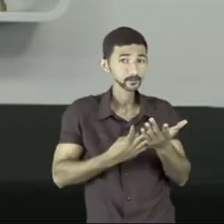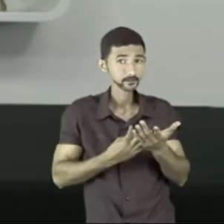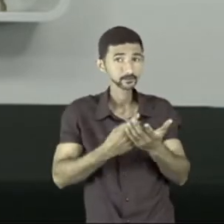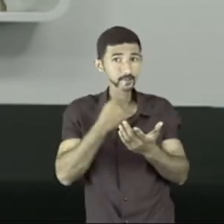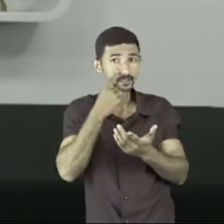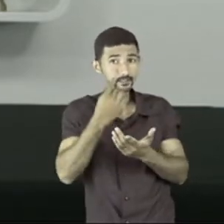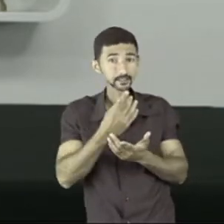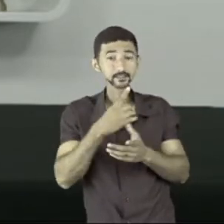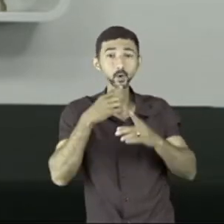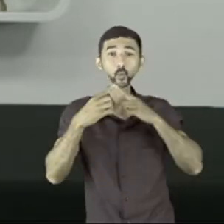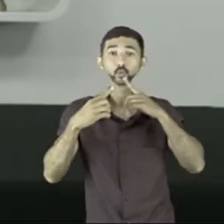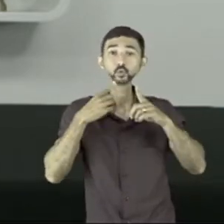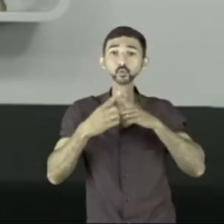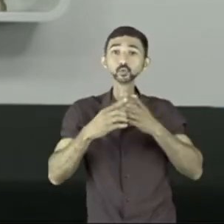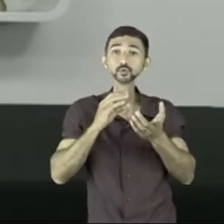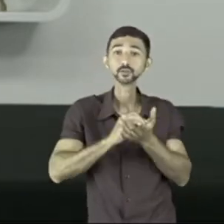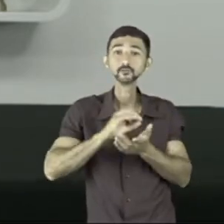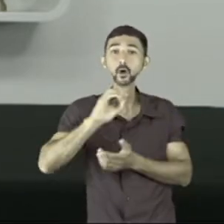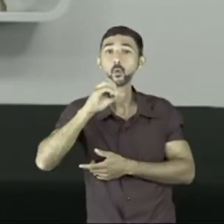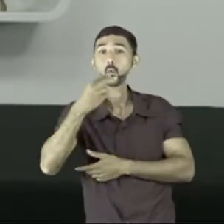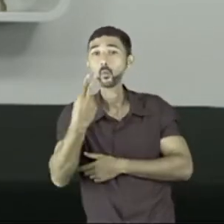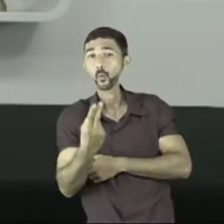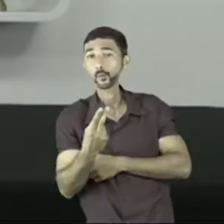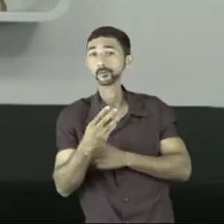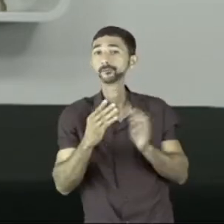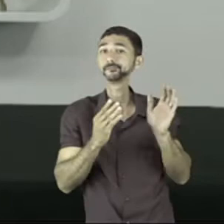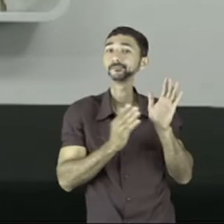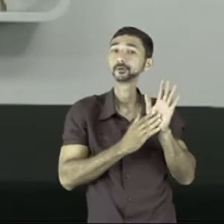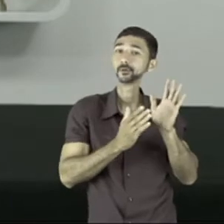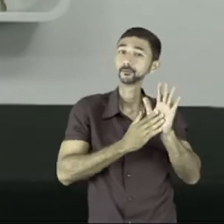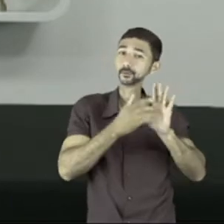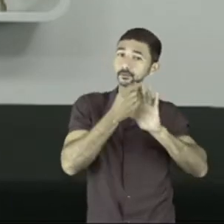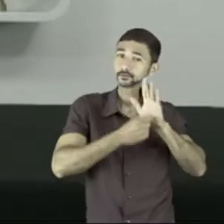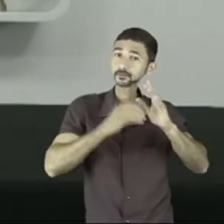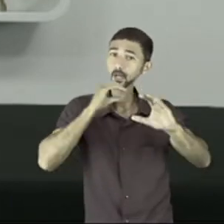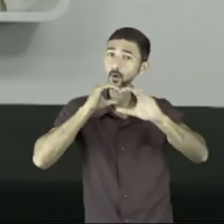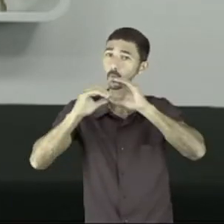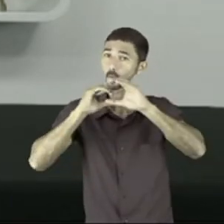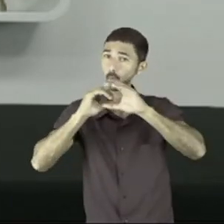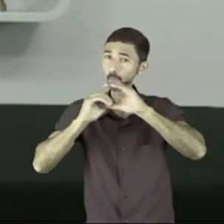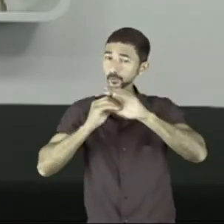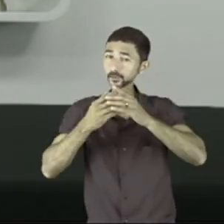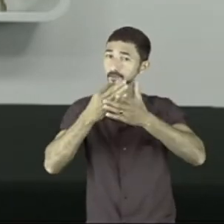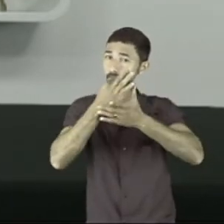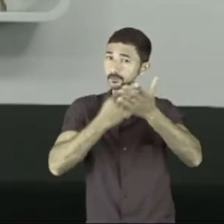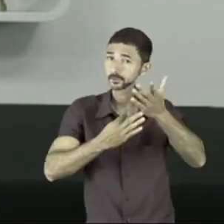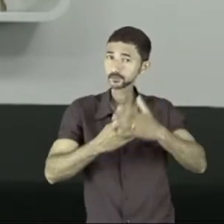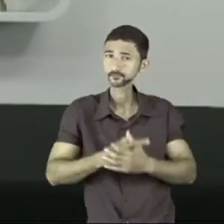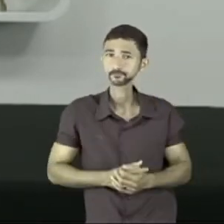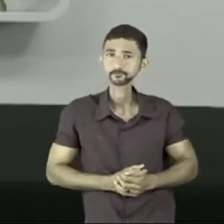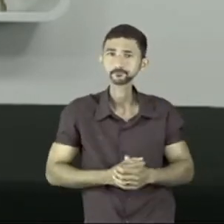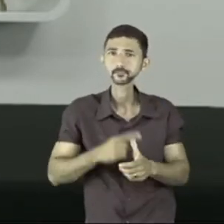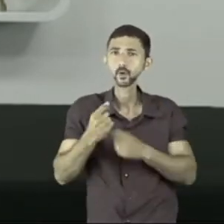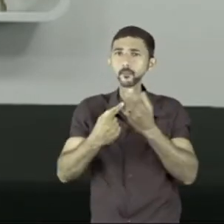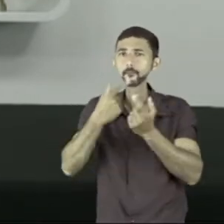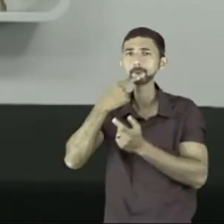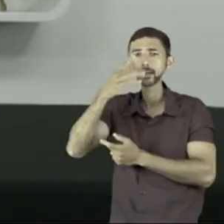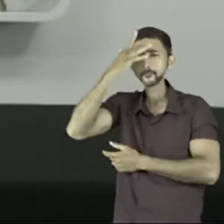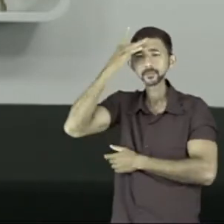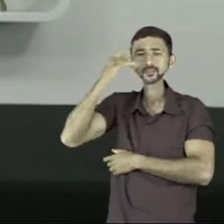intenção discursiva ou de propósito comunicativo por trás do texto. Alguém disse lá.